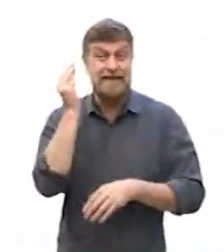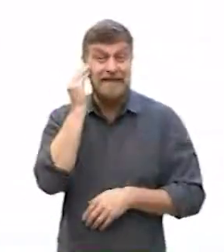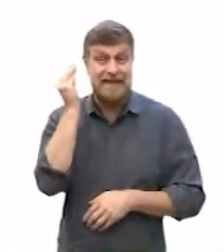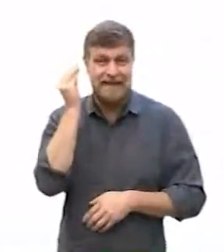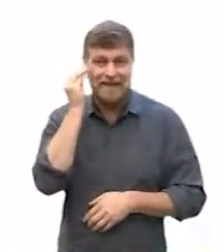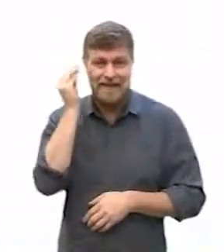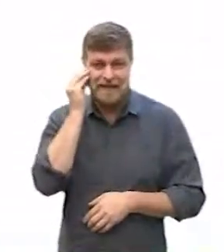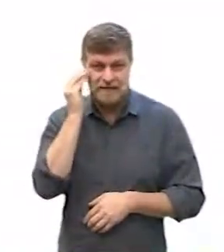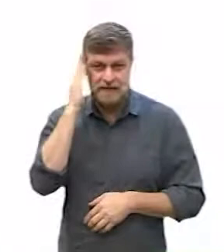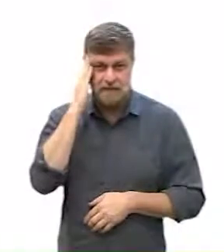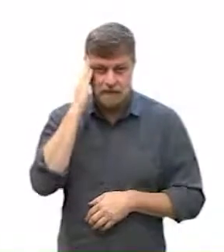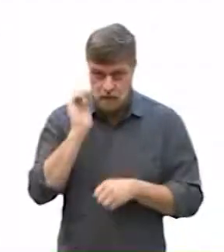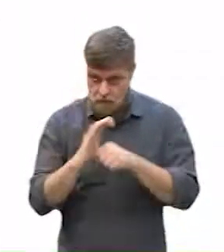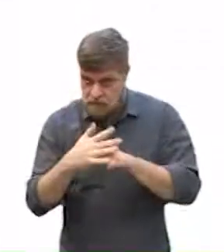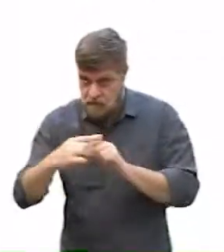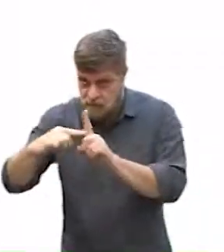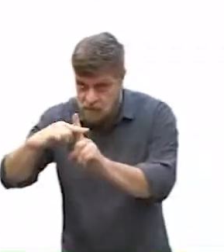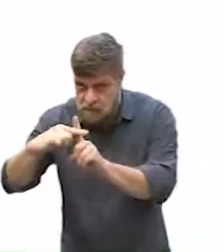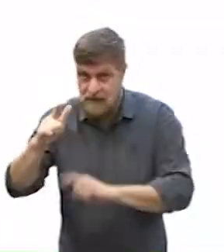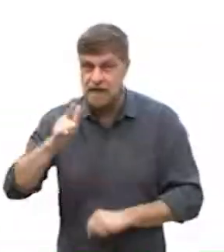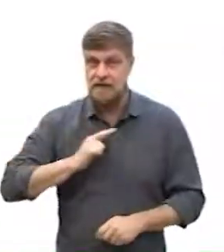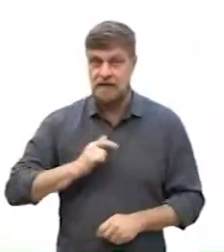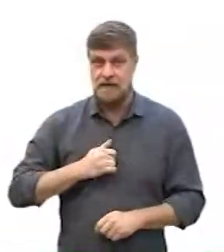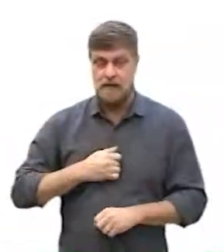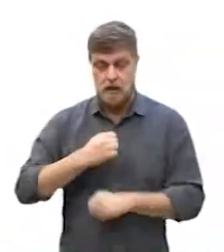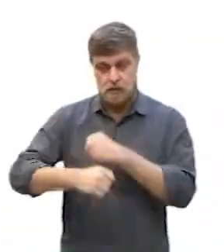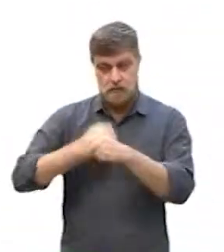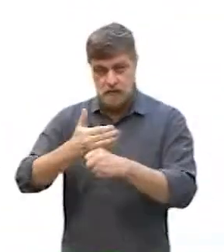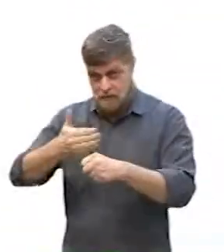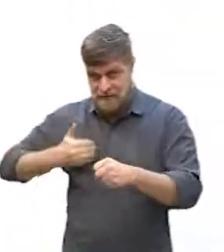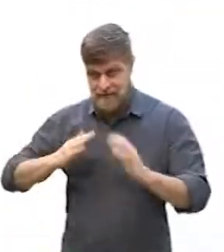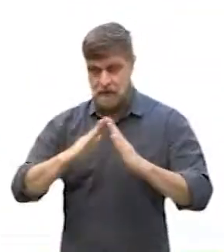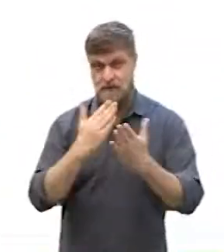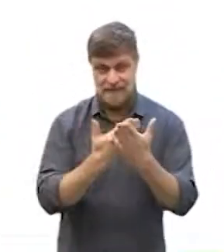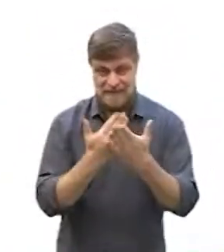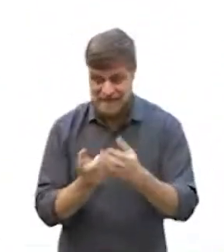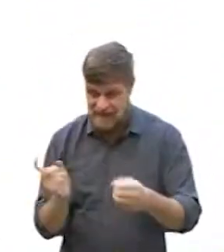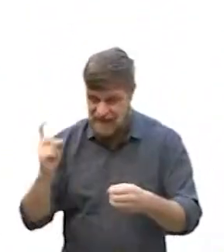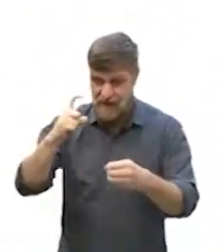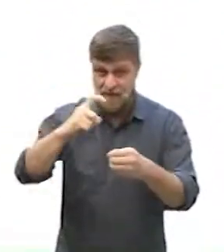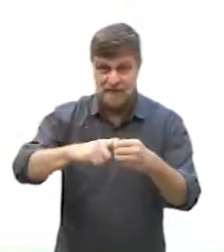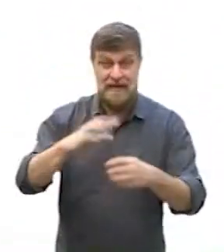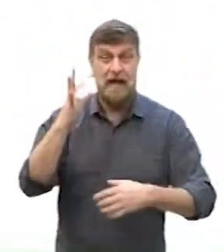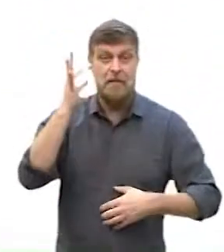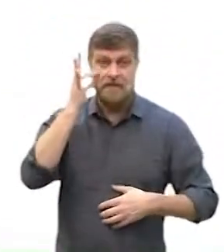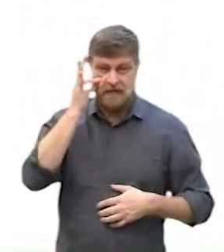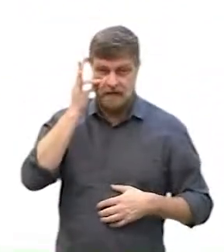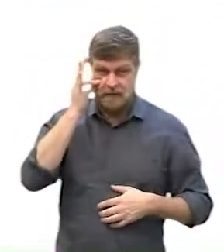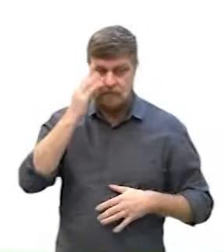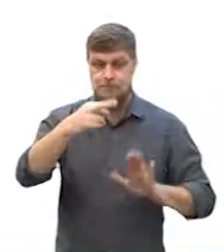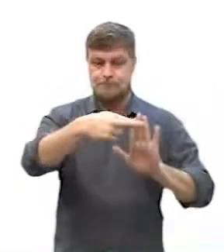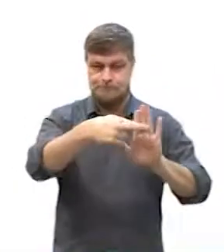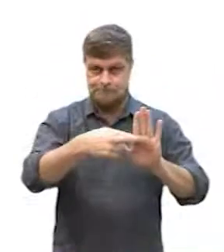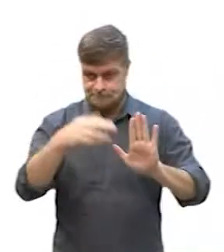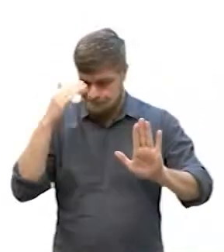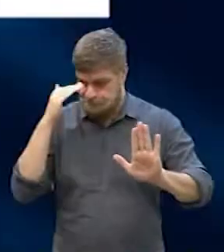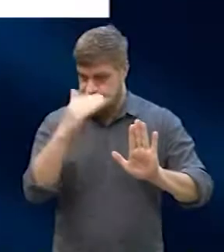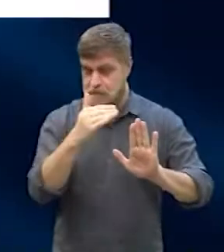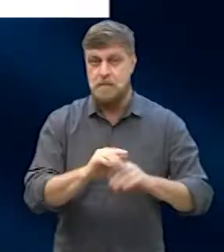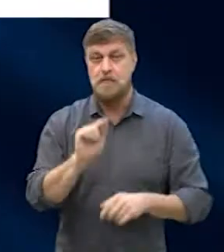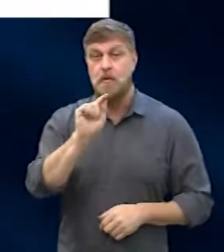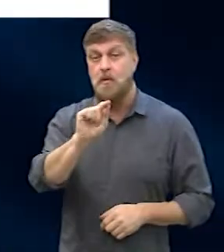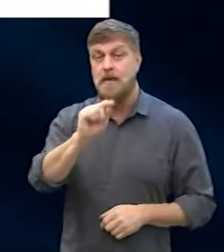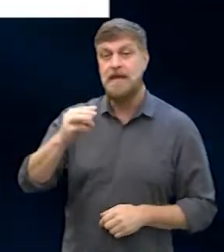a anunciar no ano passado que ela seria seguida quando as aulas fossem retomadas de forma presencial este ano.